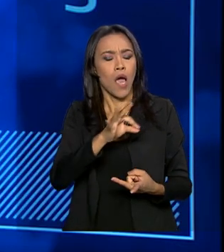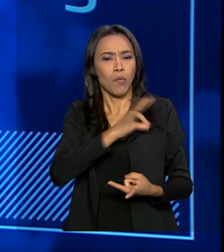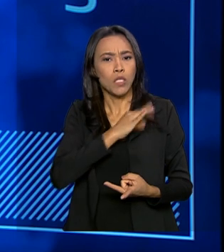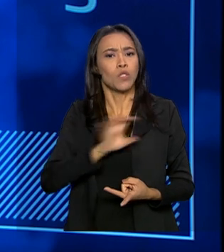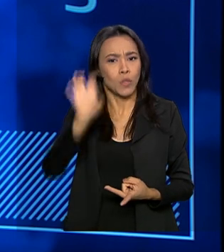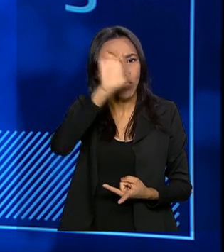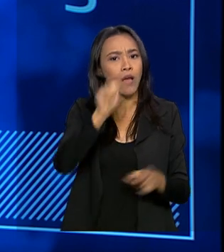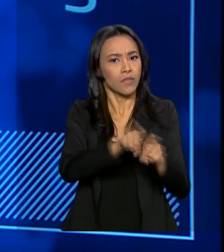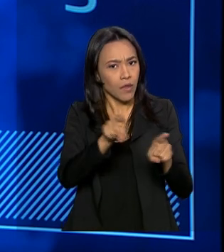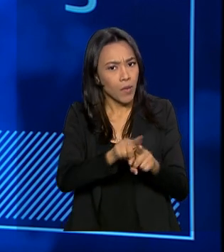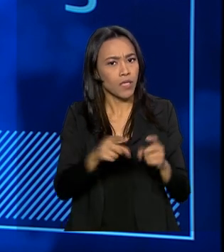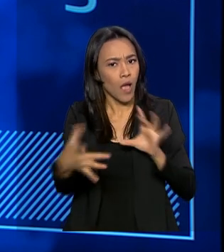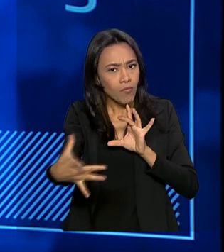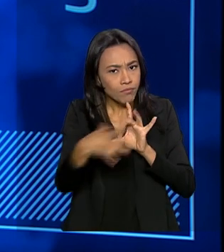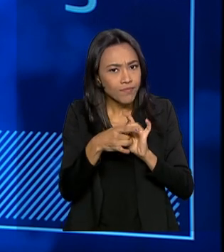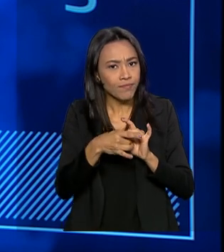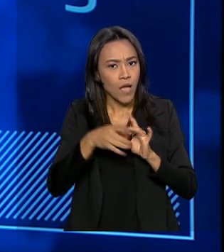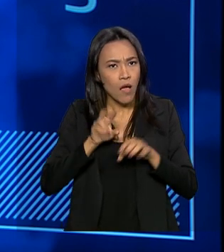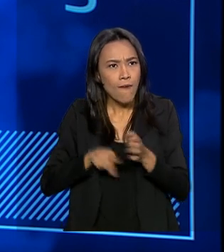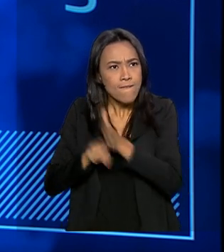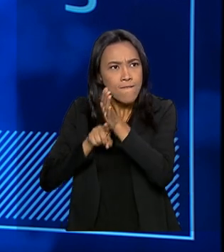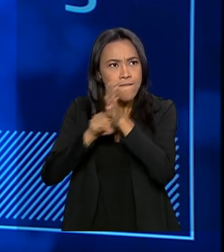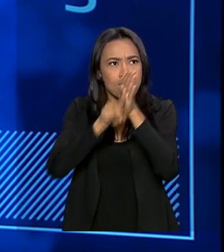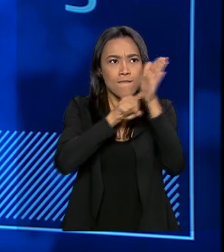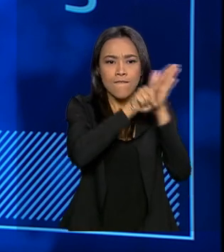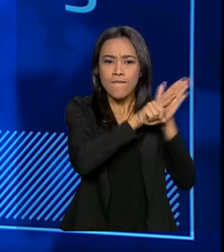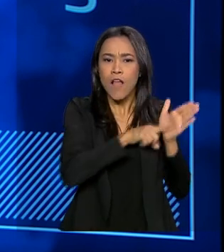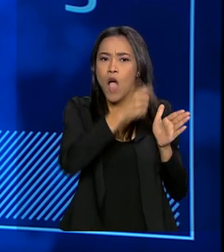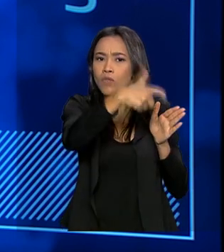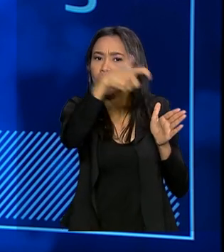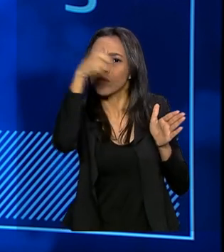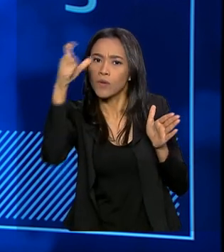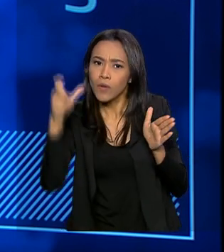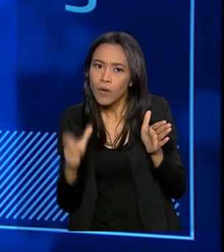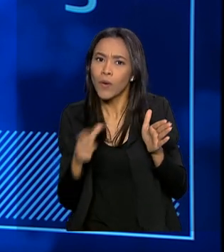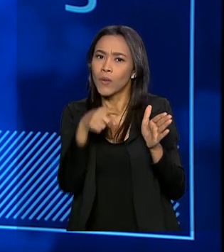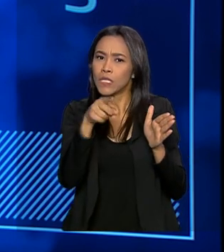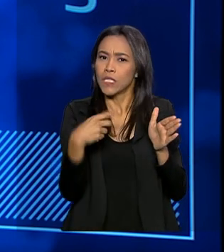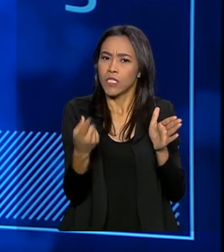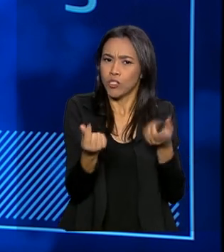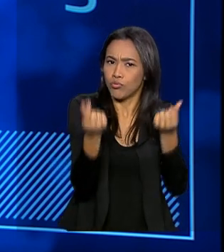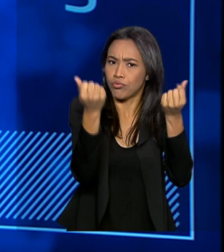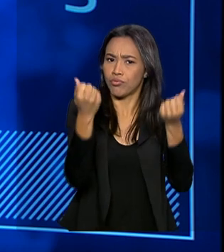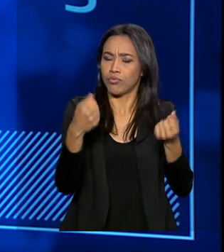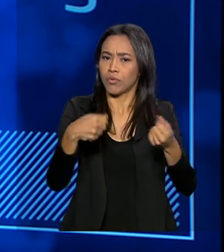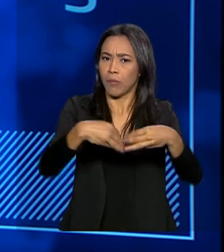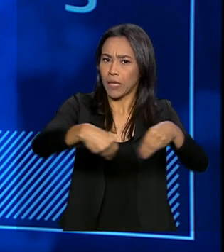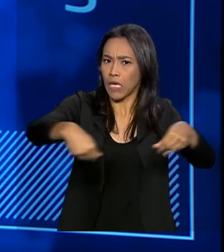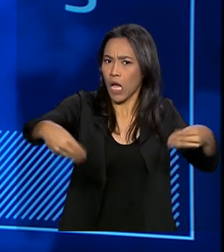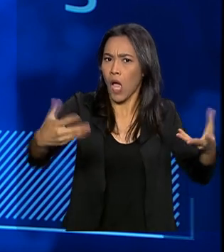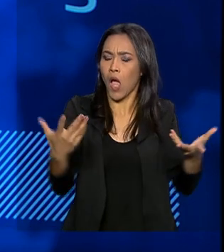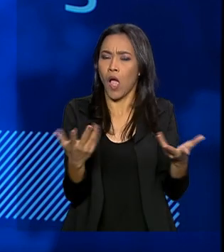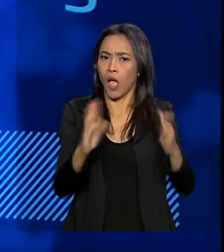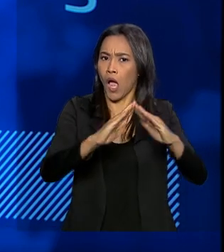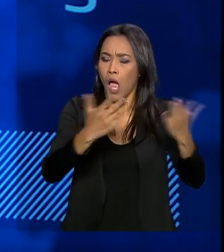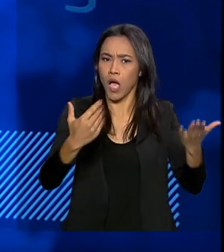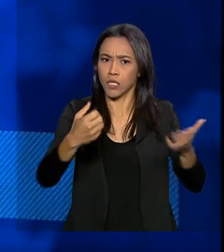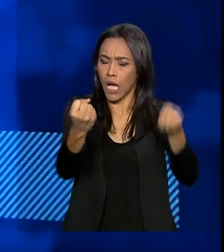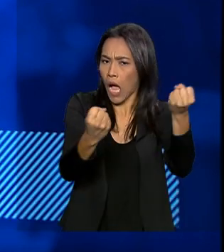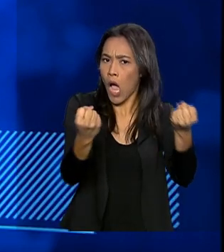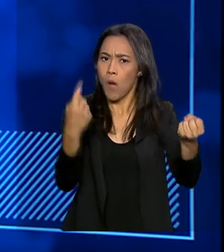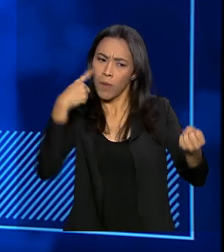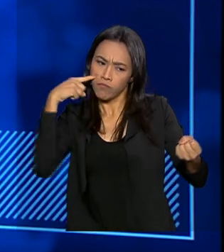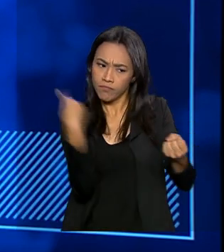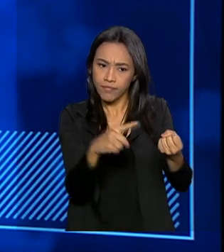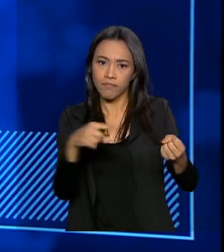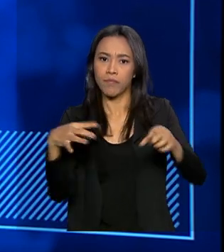que é a questão da investigação patrimonial, tentar identificar o fluxo patrimonial, o fluxo de recursos financeiros para poder fazer a